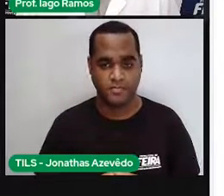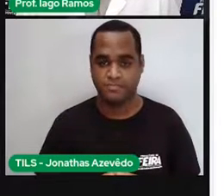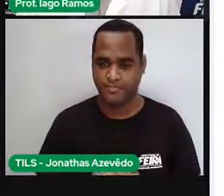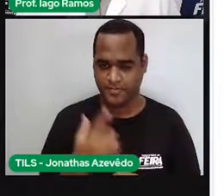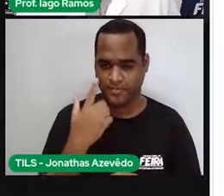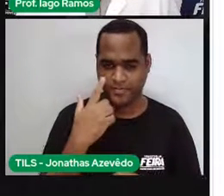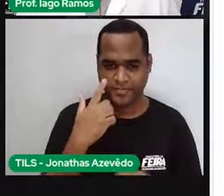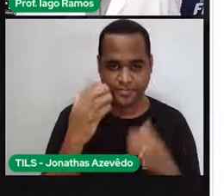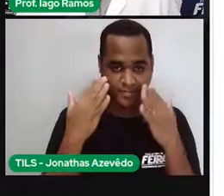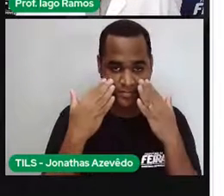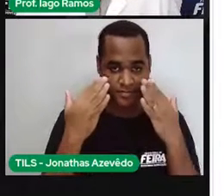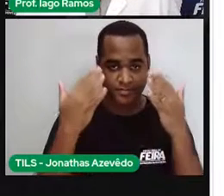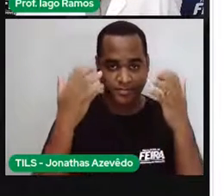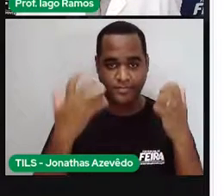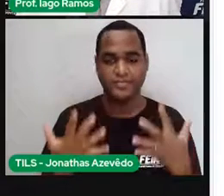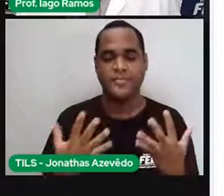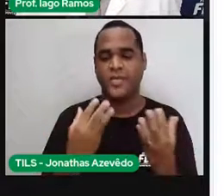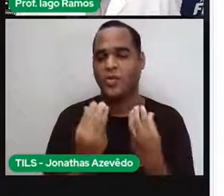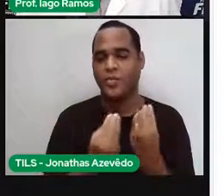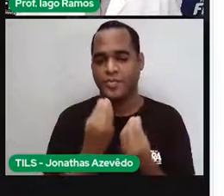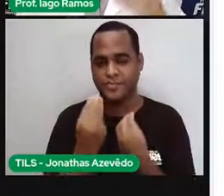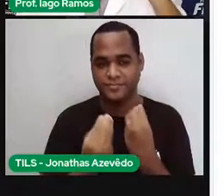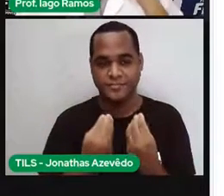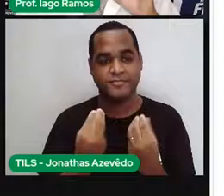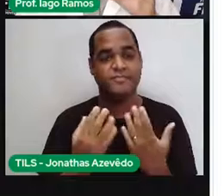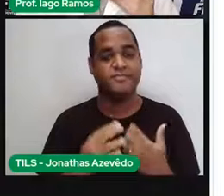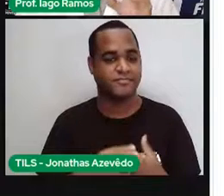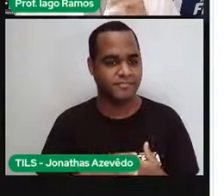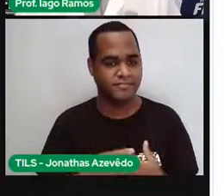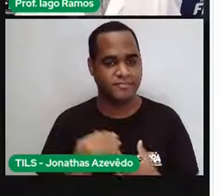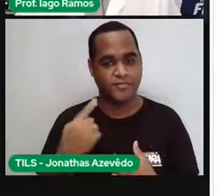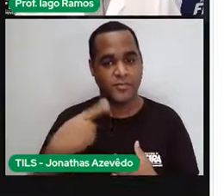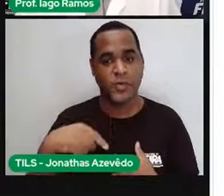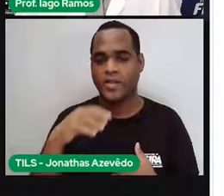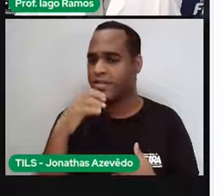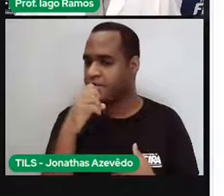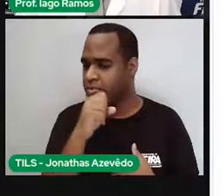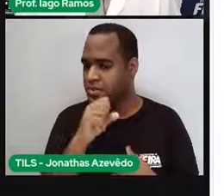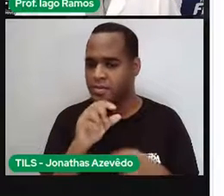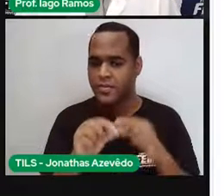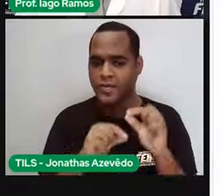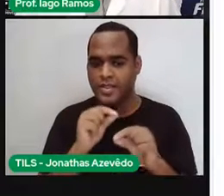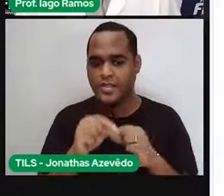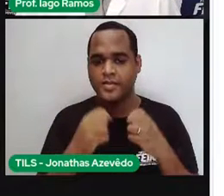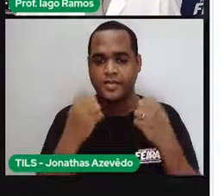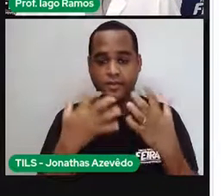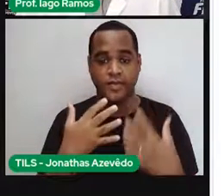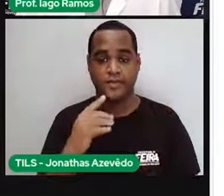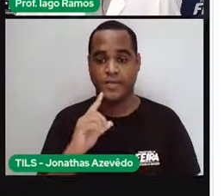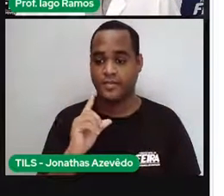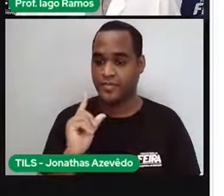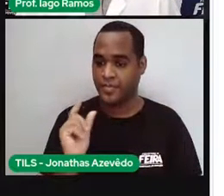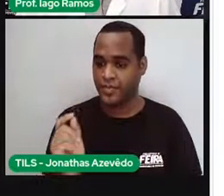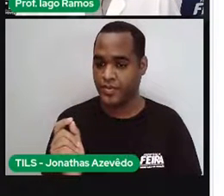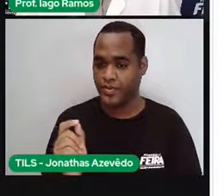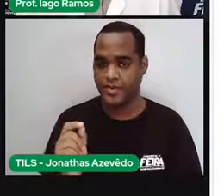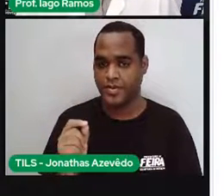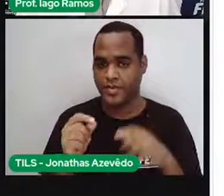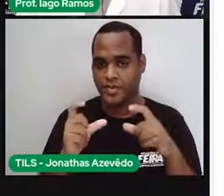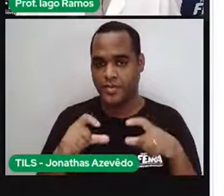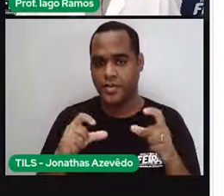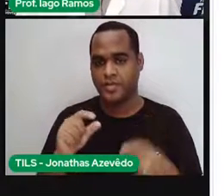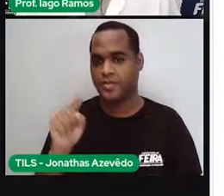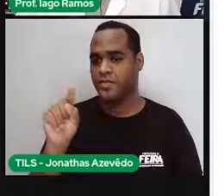Acompanha comigo. Então, você vai correr, digamos que você vai sair daqui, eu vou botar um pontinho aqui, ó,